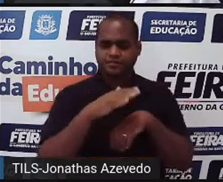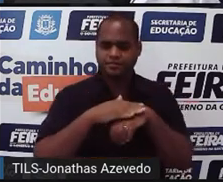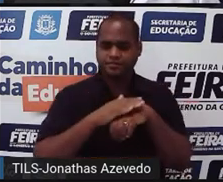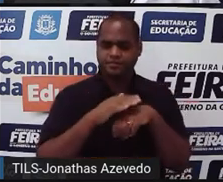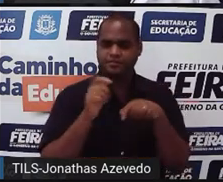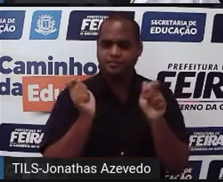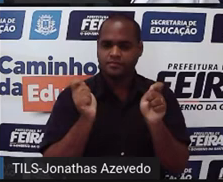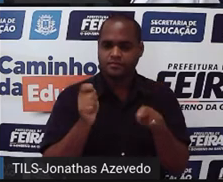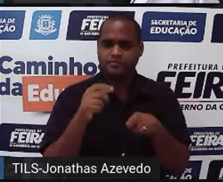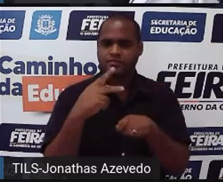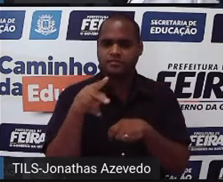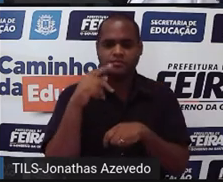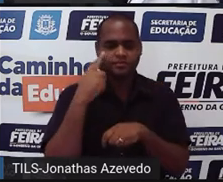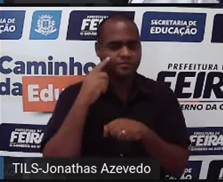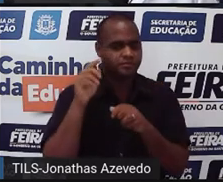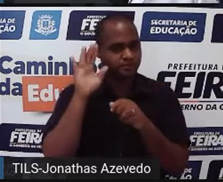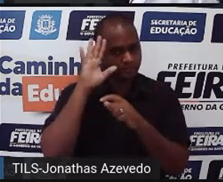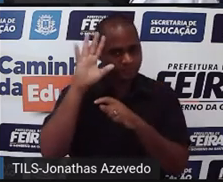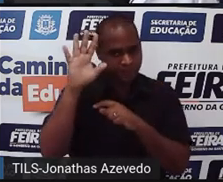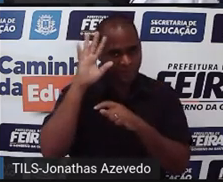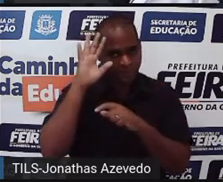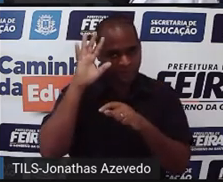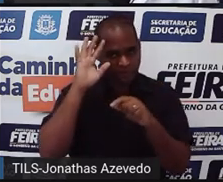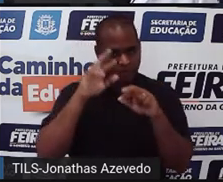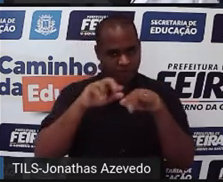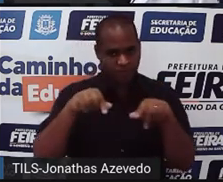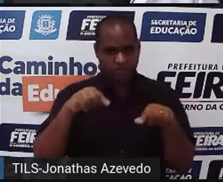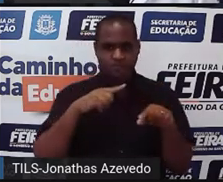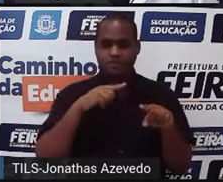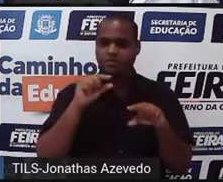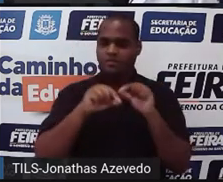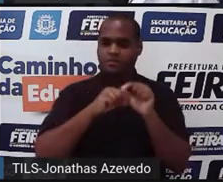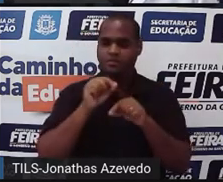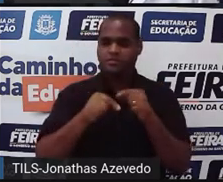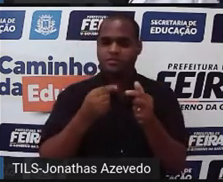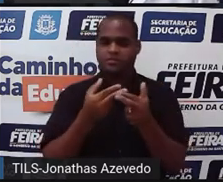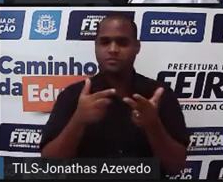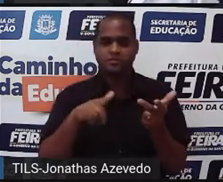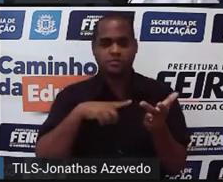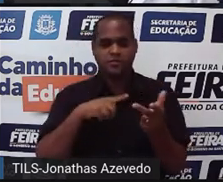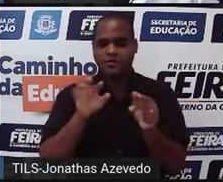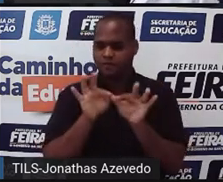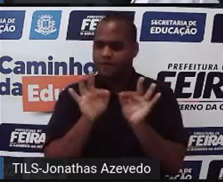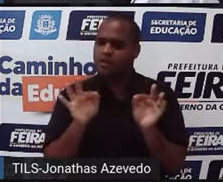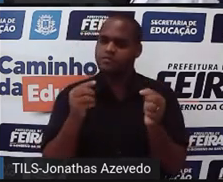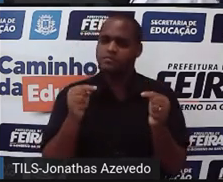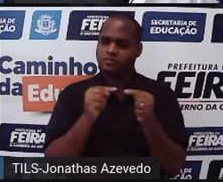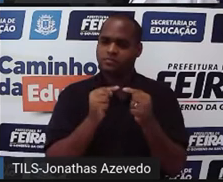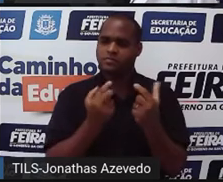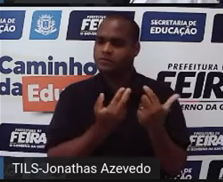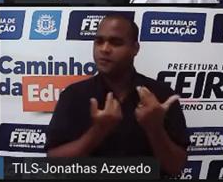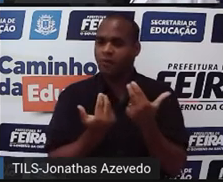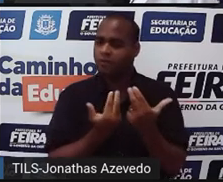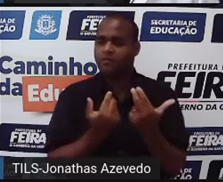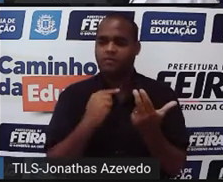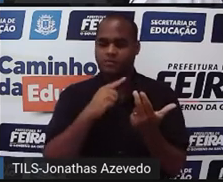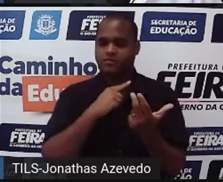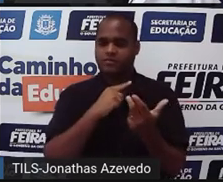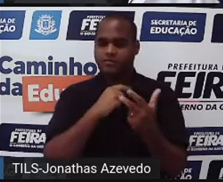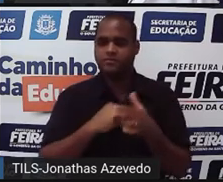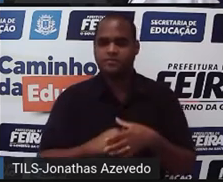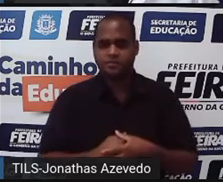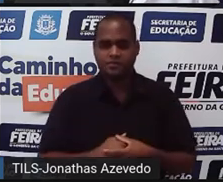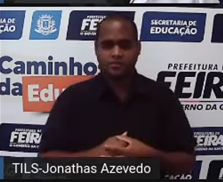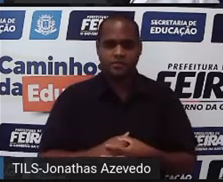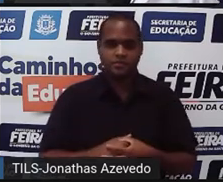olhando na tela e deve ter pensado assim, professor, é a mesma frase. Bom, será que é a mesma frase? Então